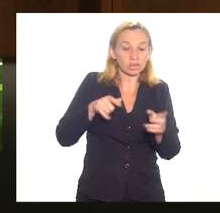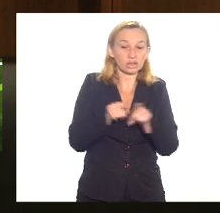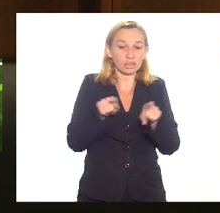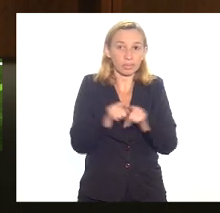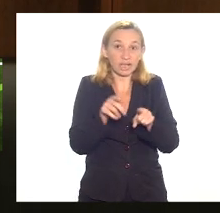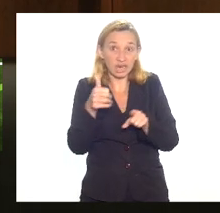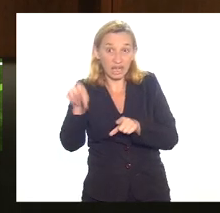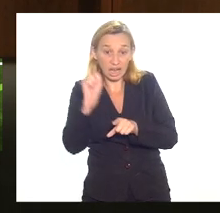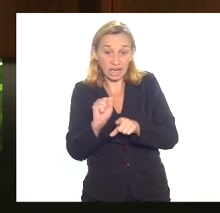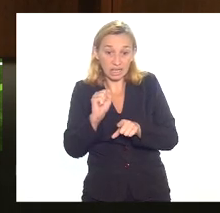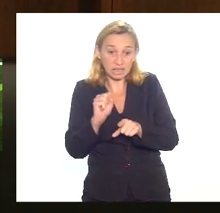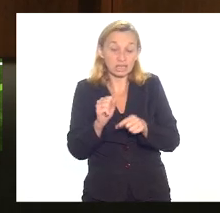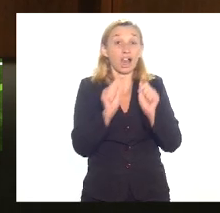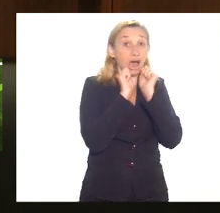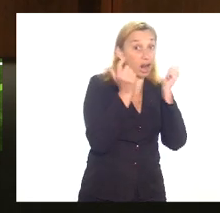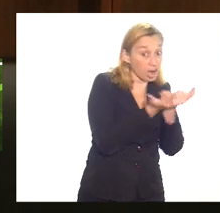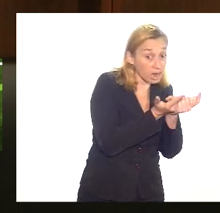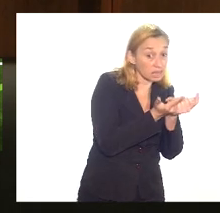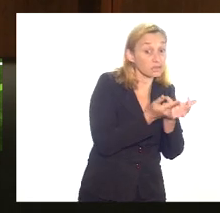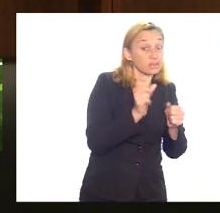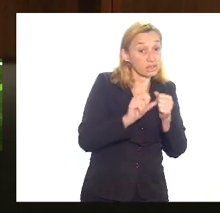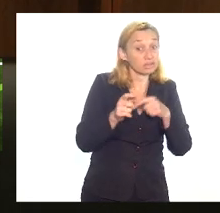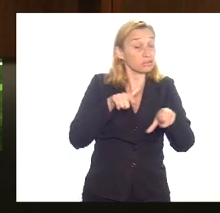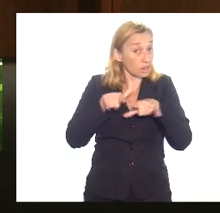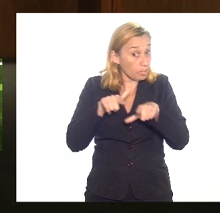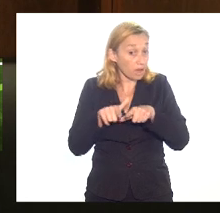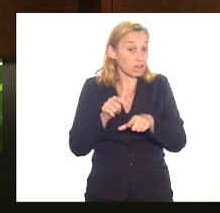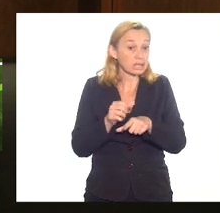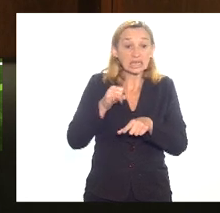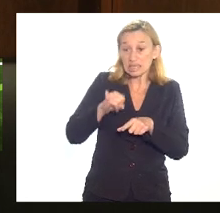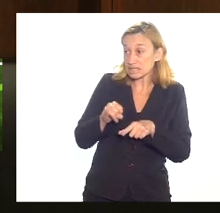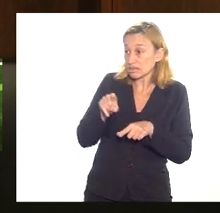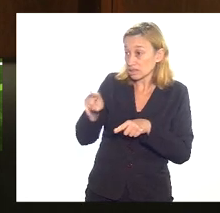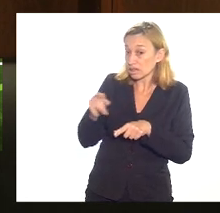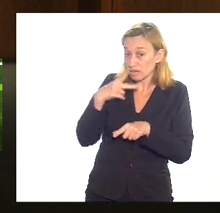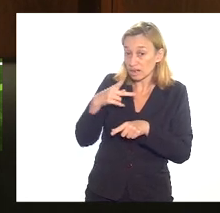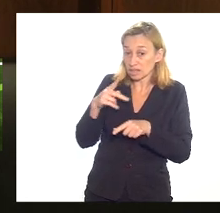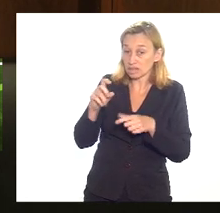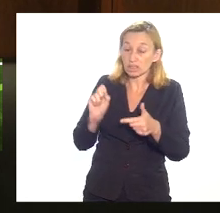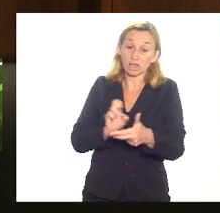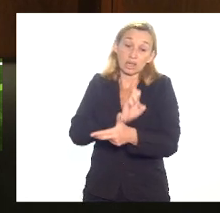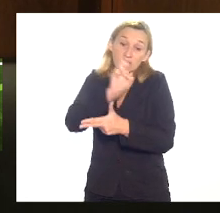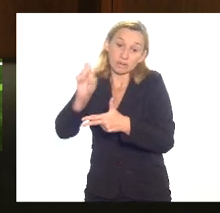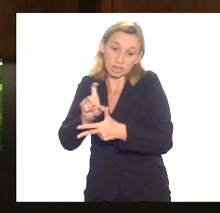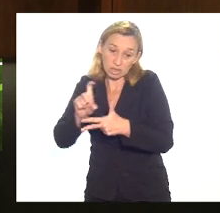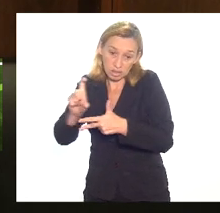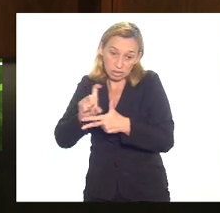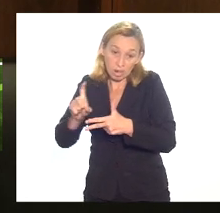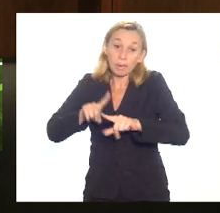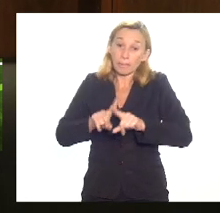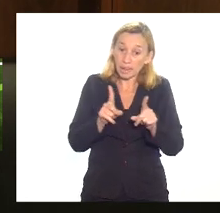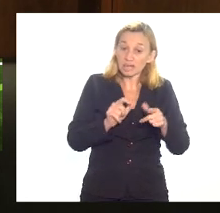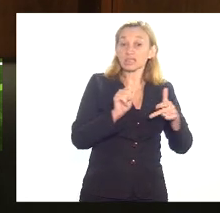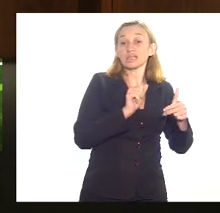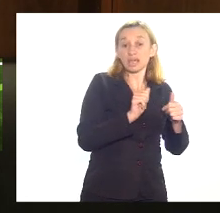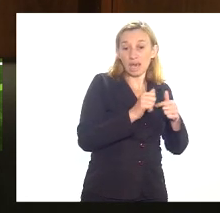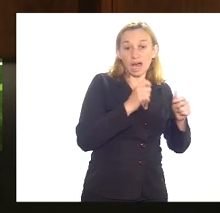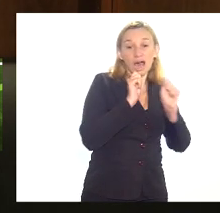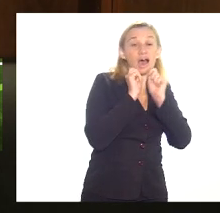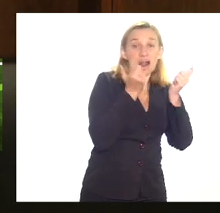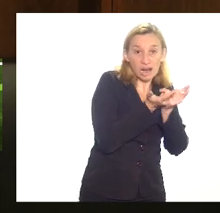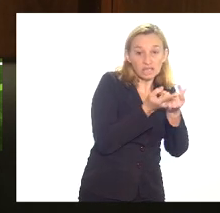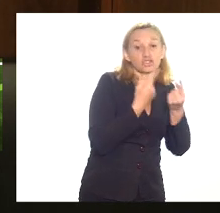a LERJ está fazendo seu papel se vossa excelência está citando que é por parte do executivo não sei mas o que a LERJ tem feito esse debate tem